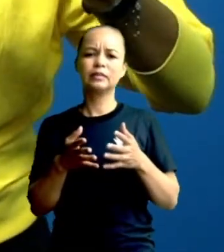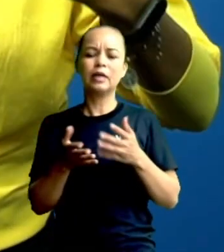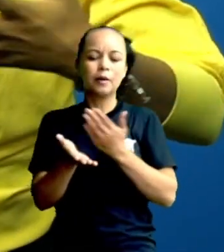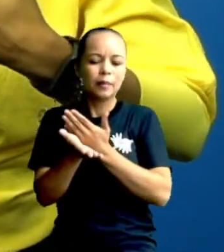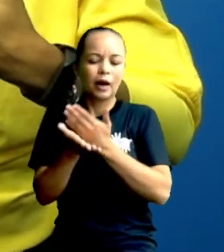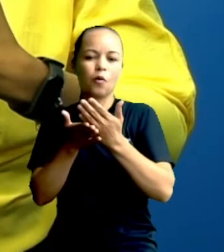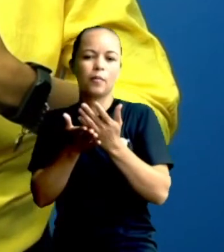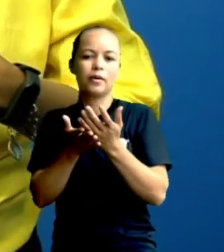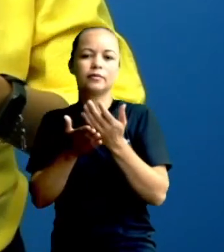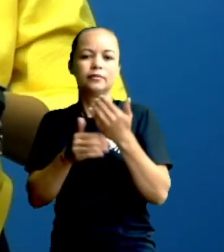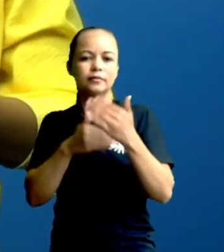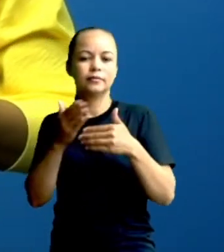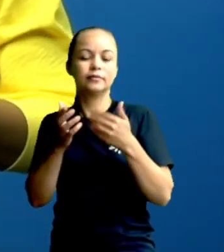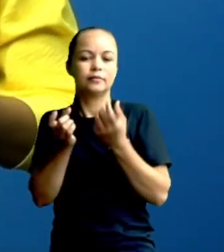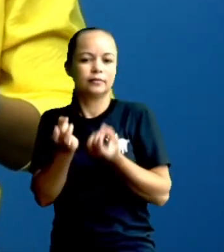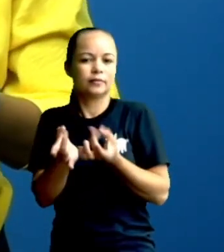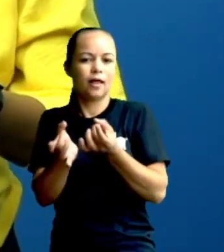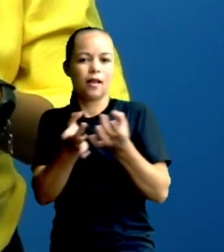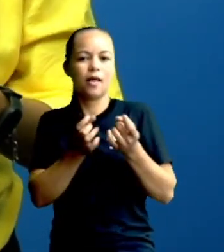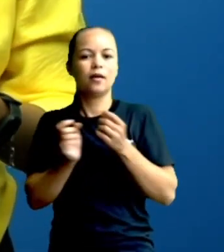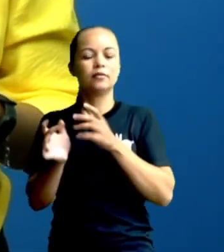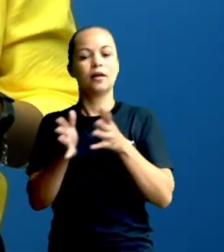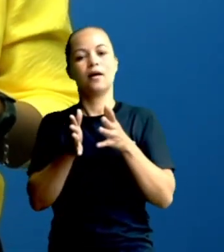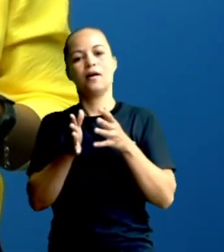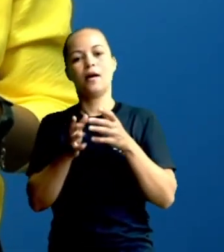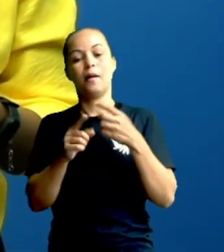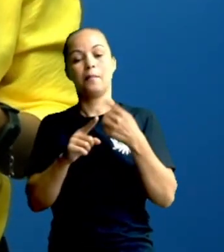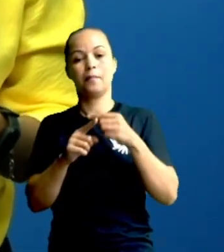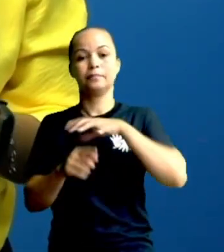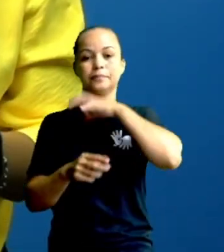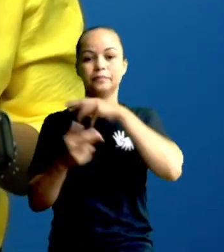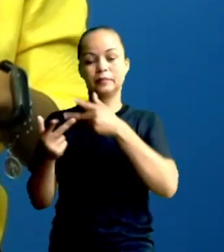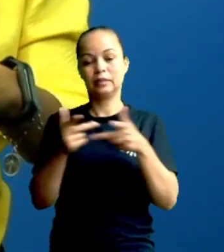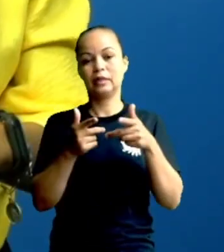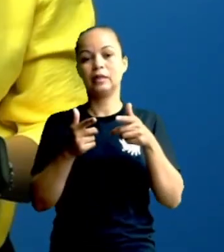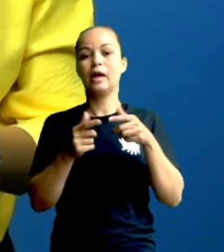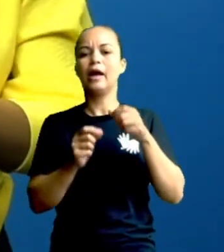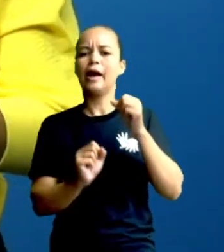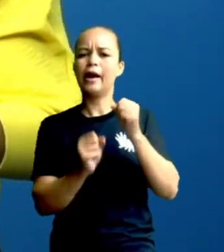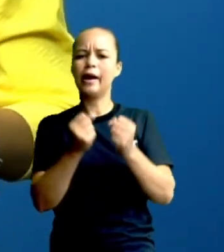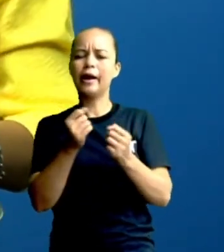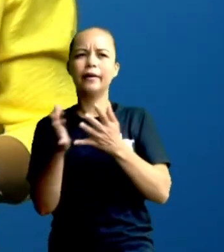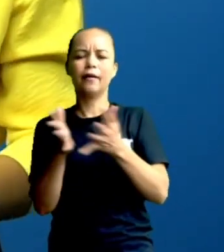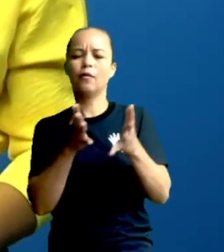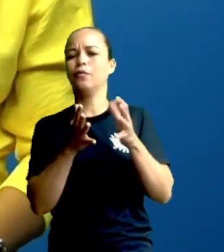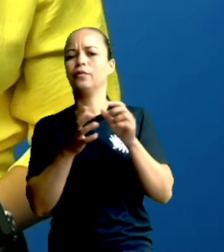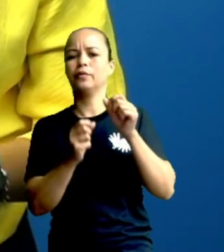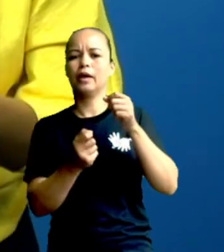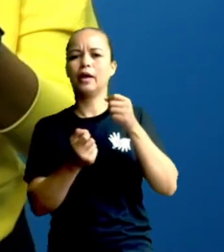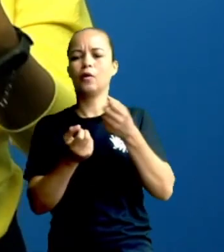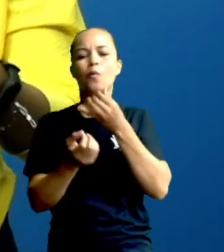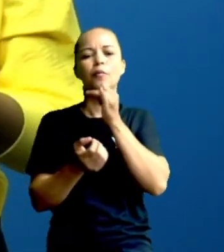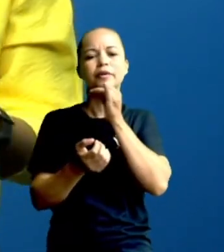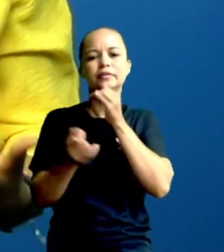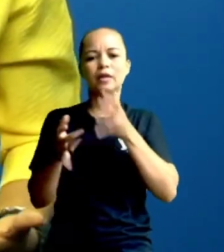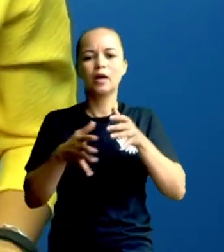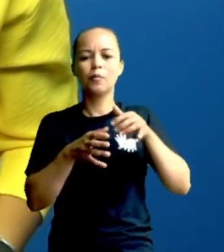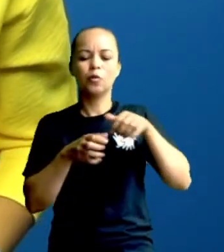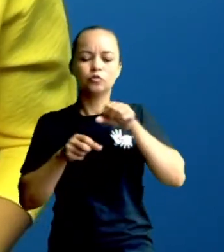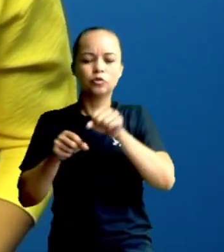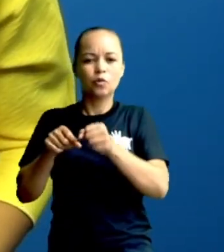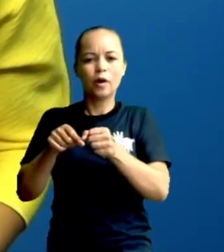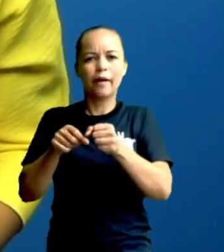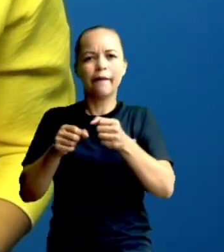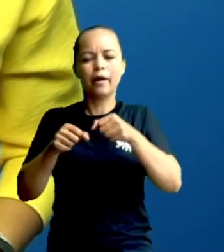comercializar esses animais, porque era um tipo de meio de transporte, se tinham os pontos de repouso, onde os vaqueiros